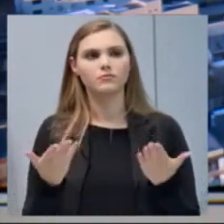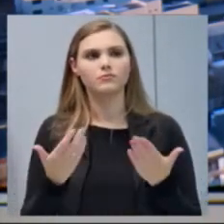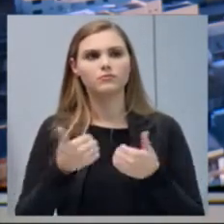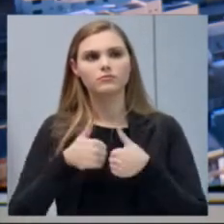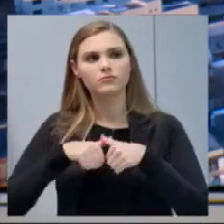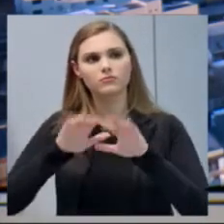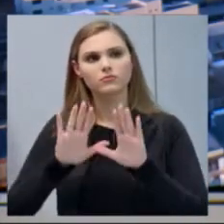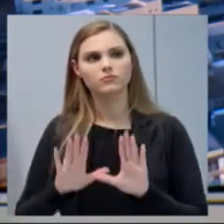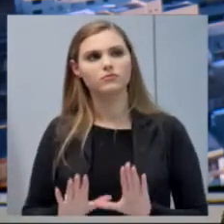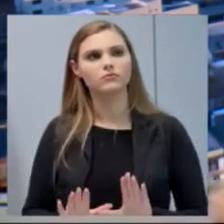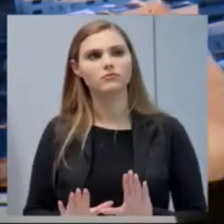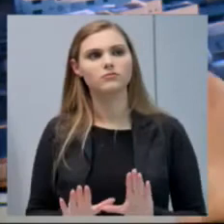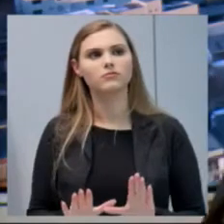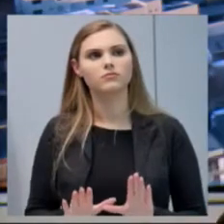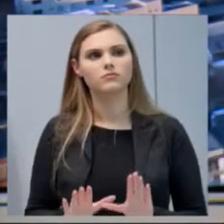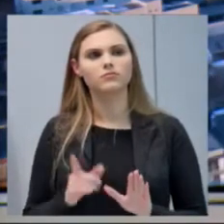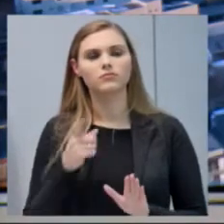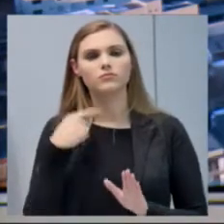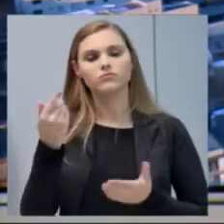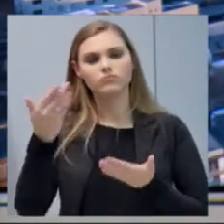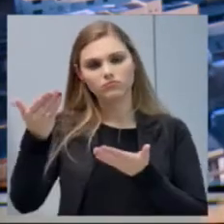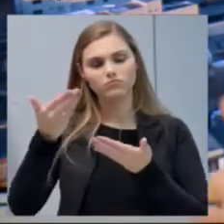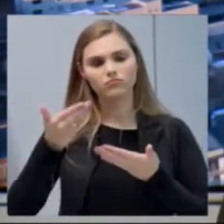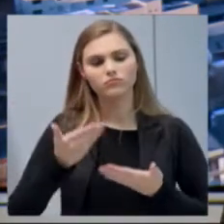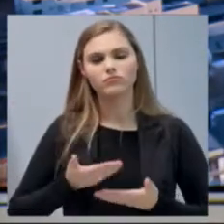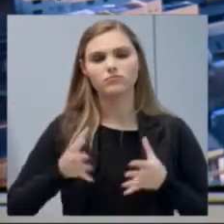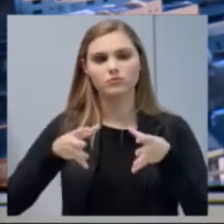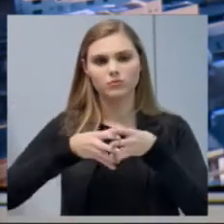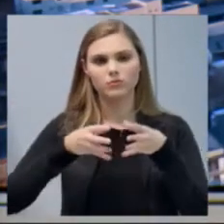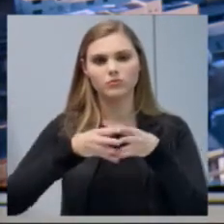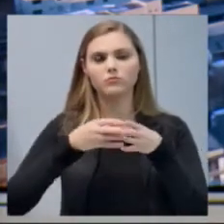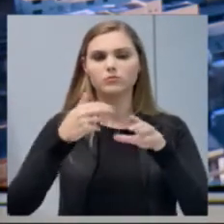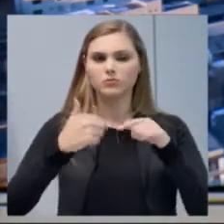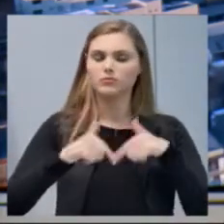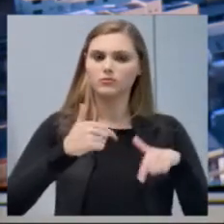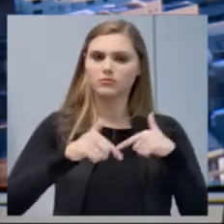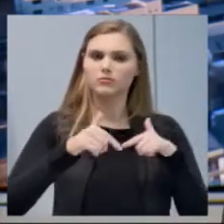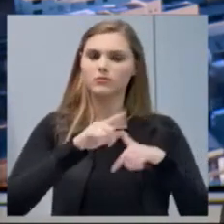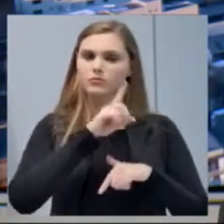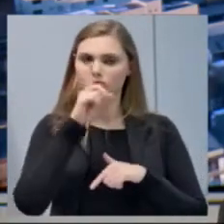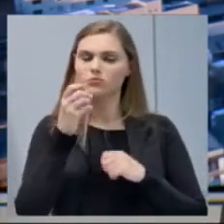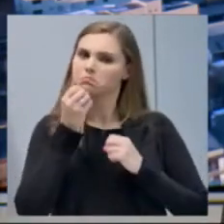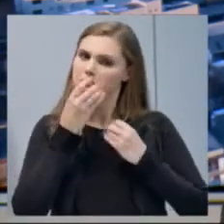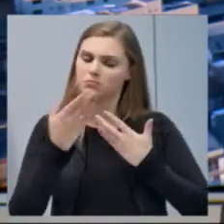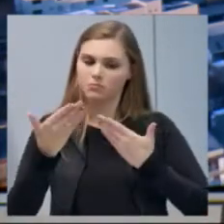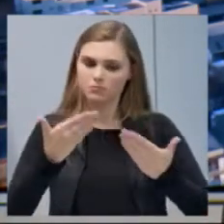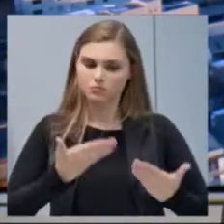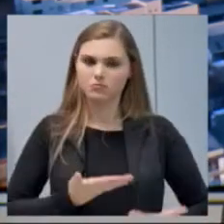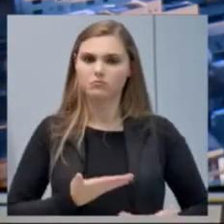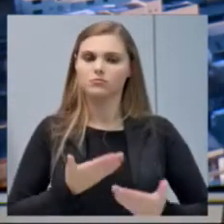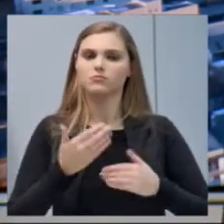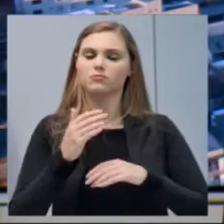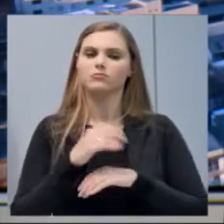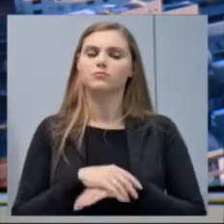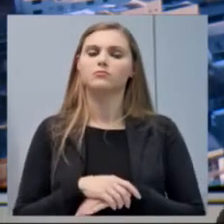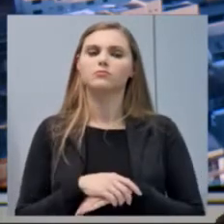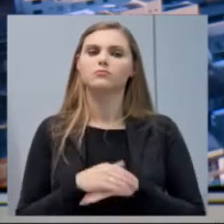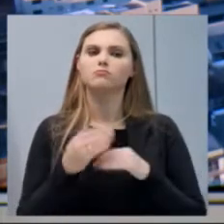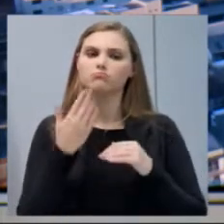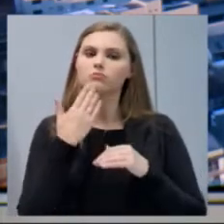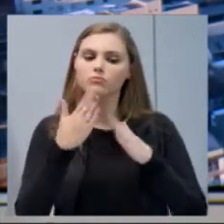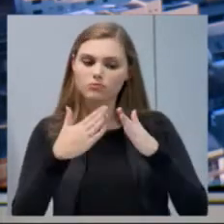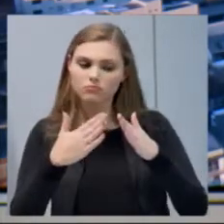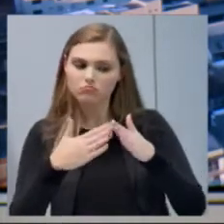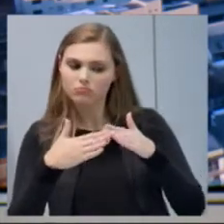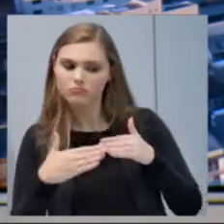também, fomos recebidos pela equipe que estava lá, por sinal, muito bem recebidos, pedimos aí licença para